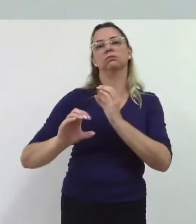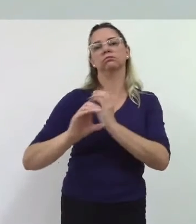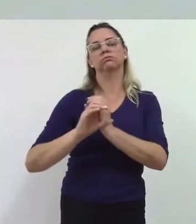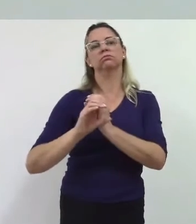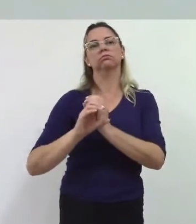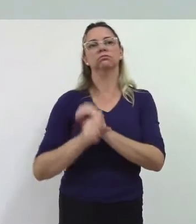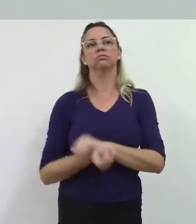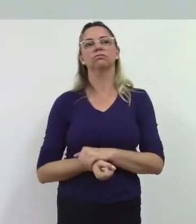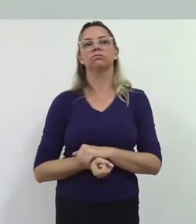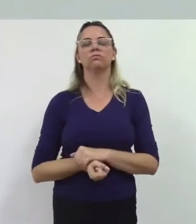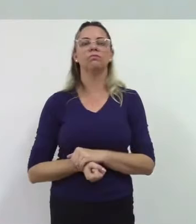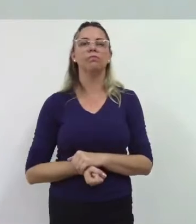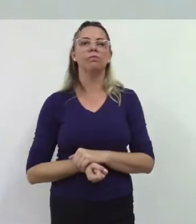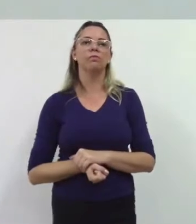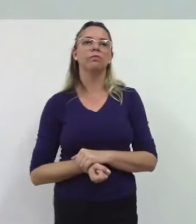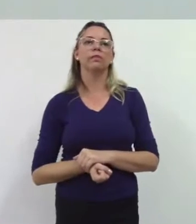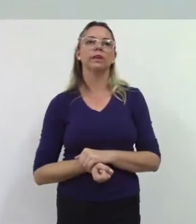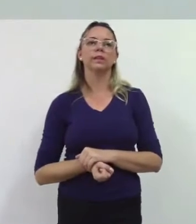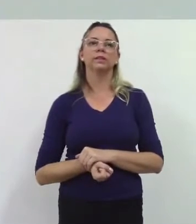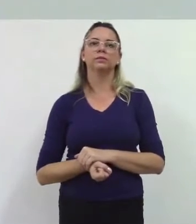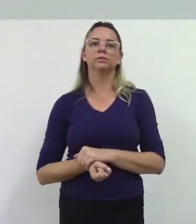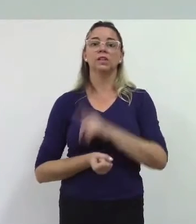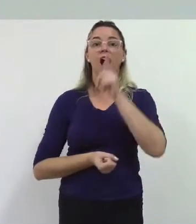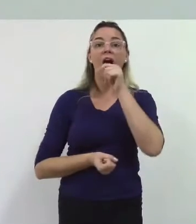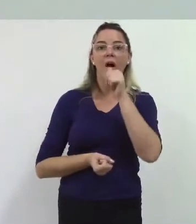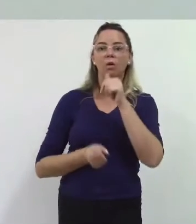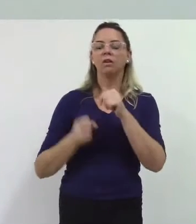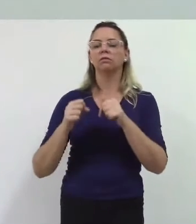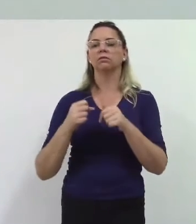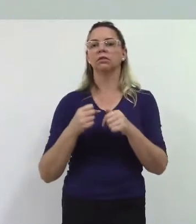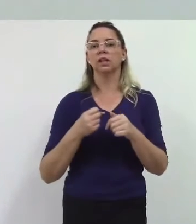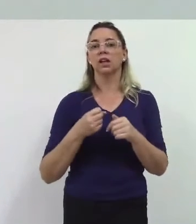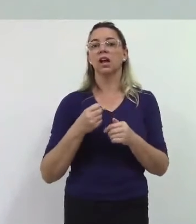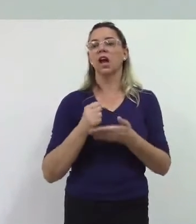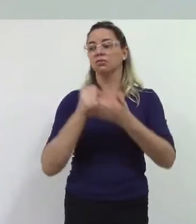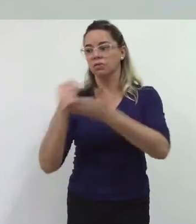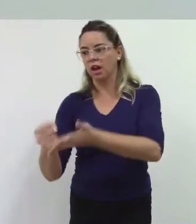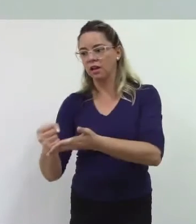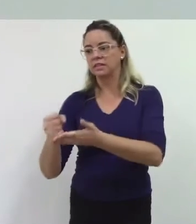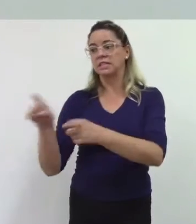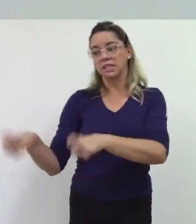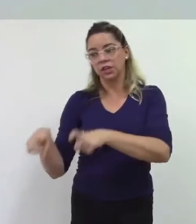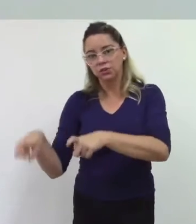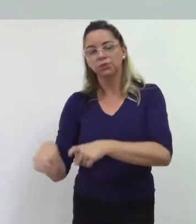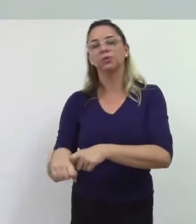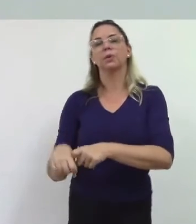para Espírito Santo não deixou de mandar água para Pimenta Pimenta também precisa de água encanada